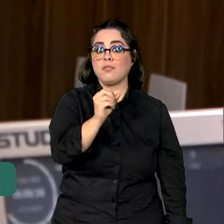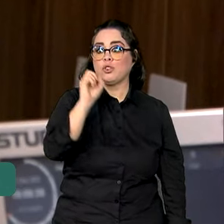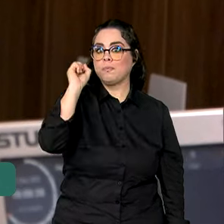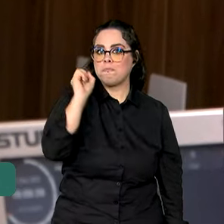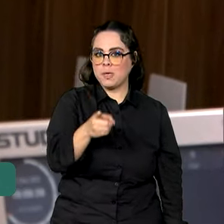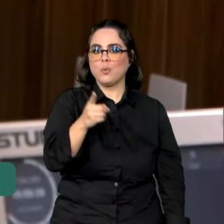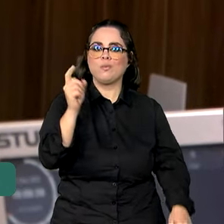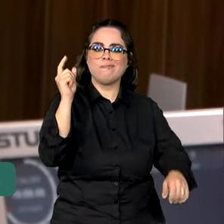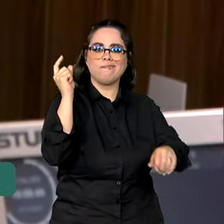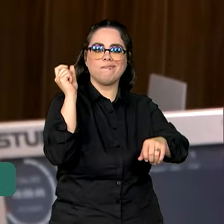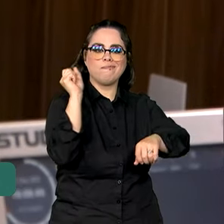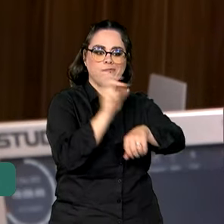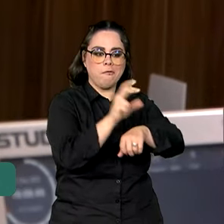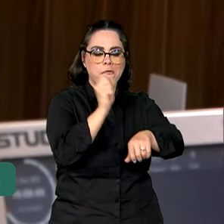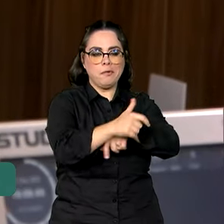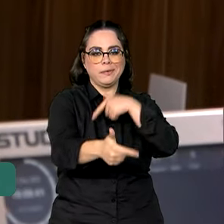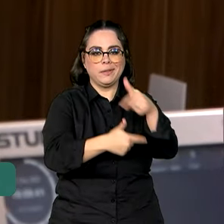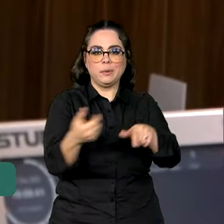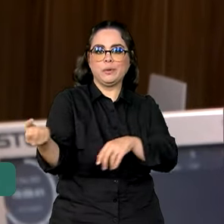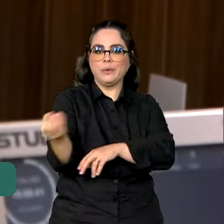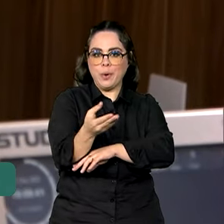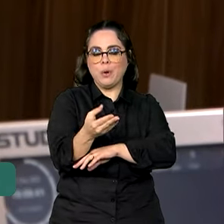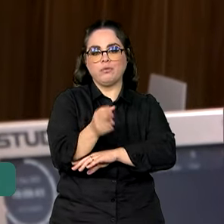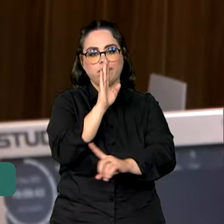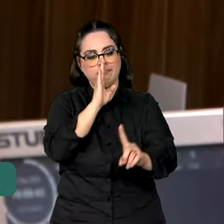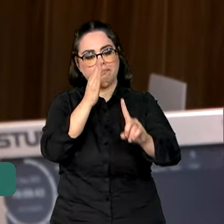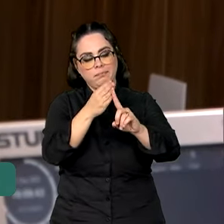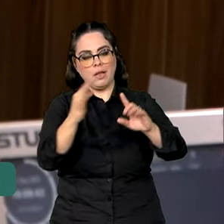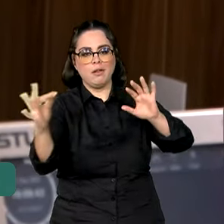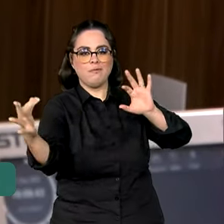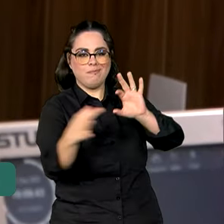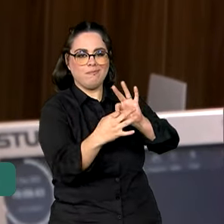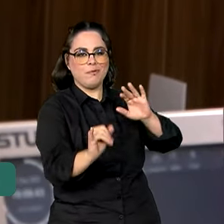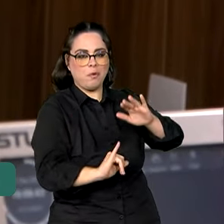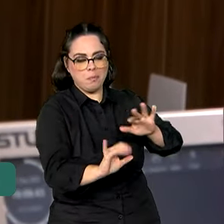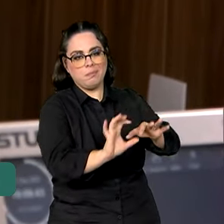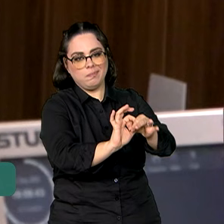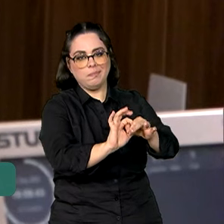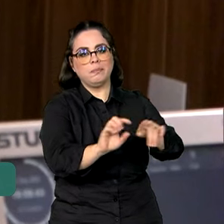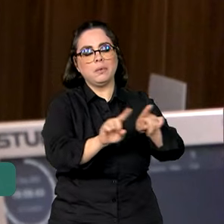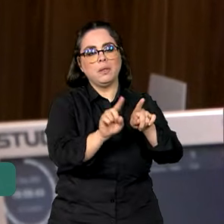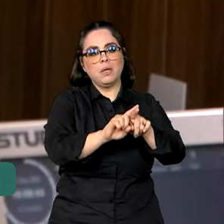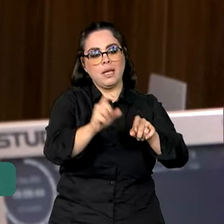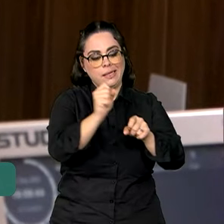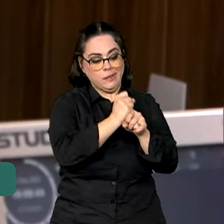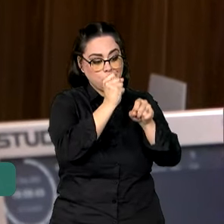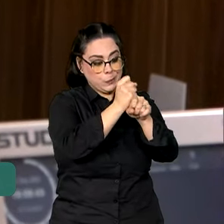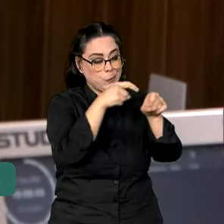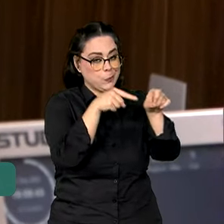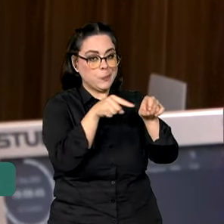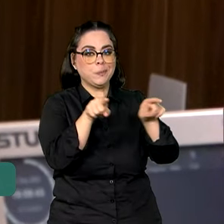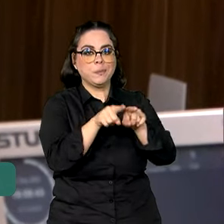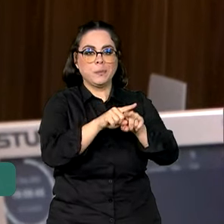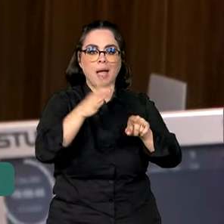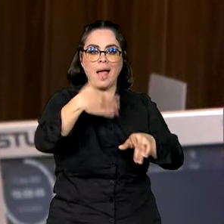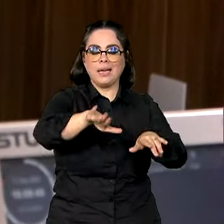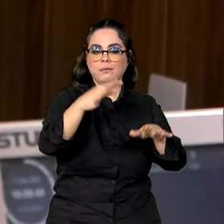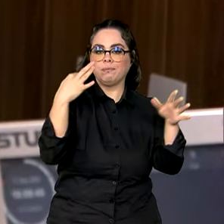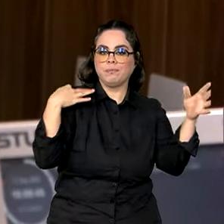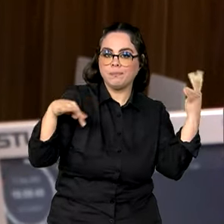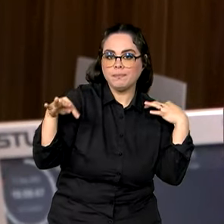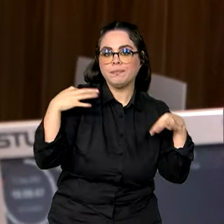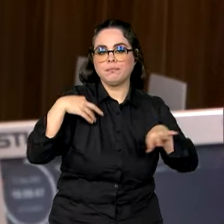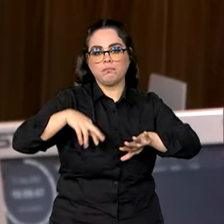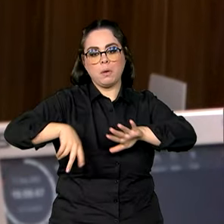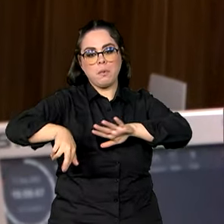novos empregos, tanto direto quanto indireto, tanto nessas obras de infraestrutura, quanto na área de turismo, nas